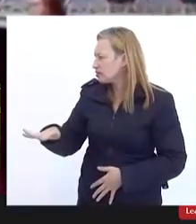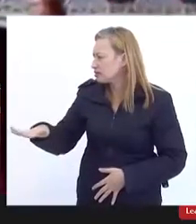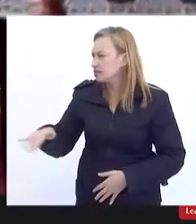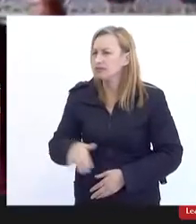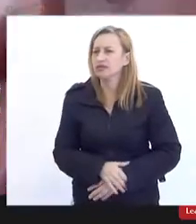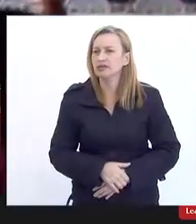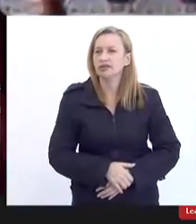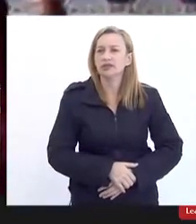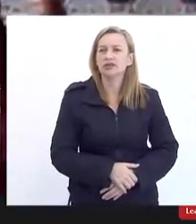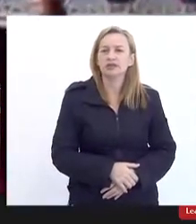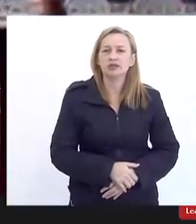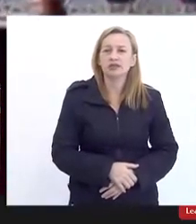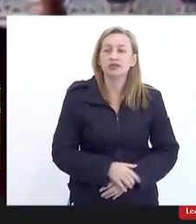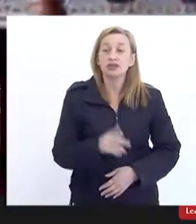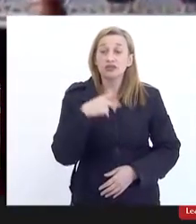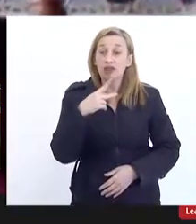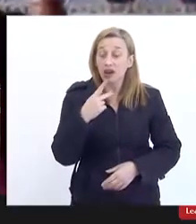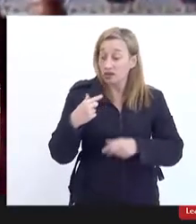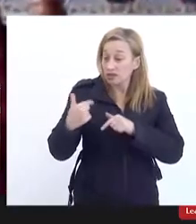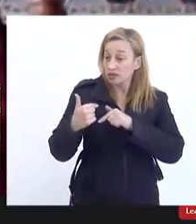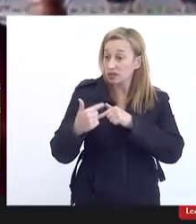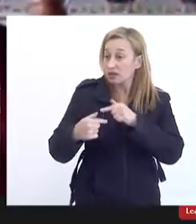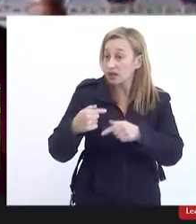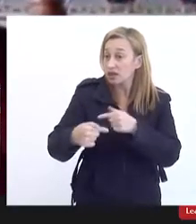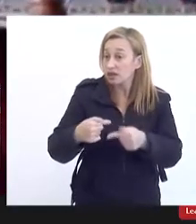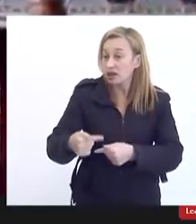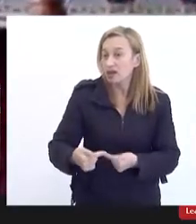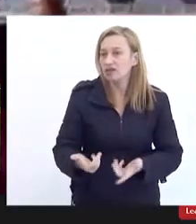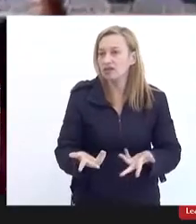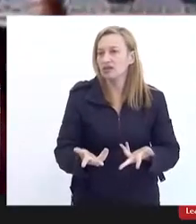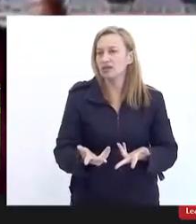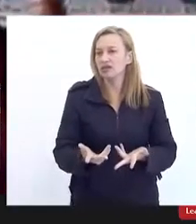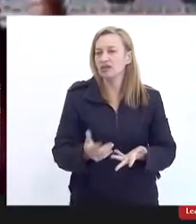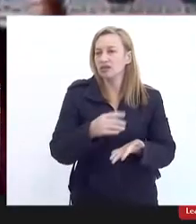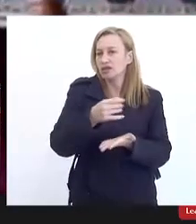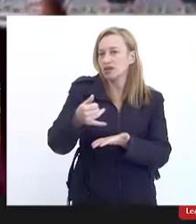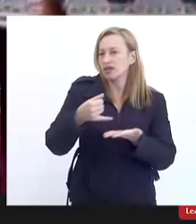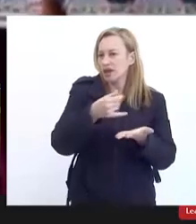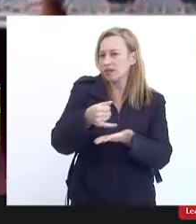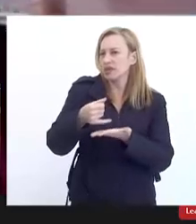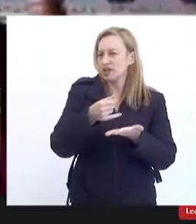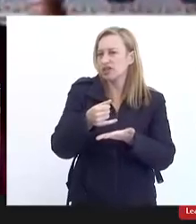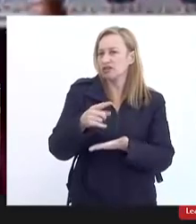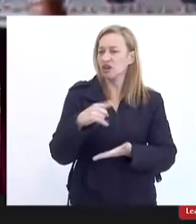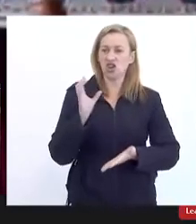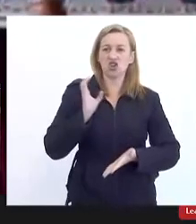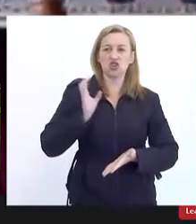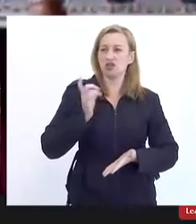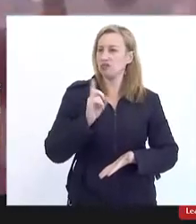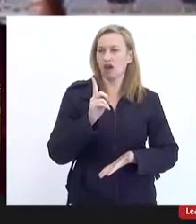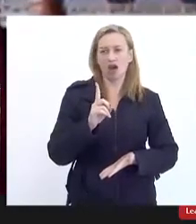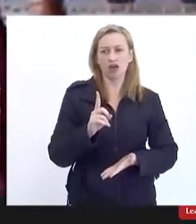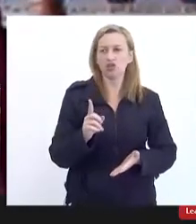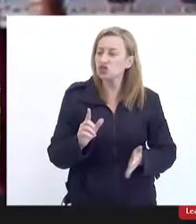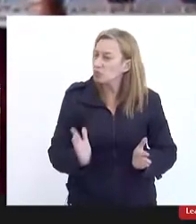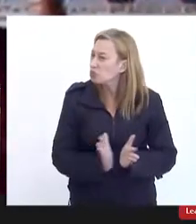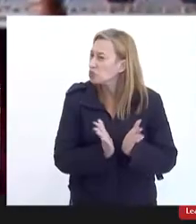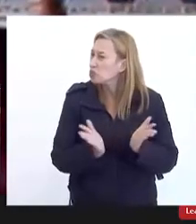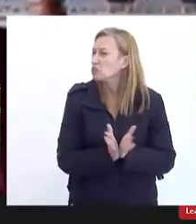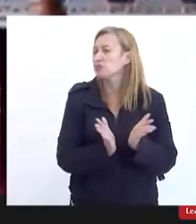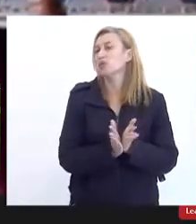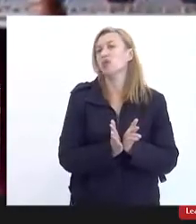de não somos herdeiras a gente não vem né do capital financeiro a gente não vem da elite política